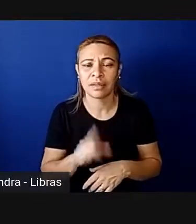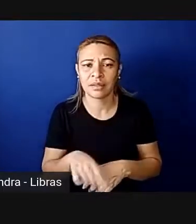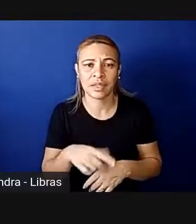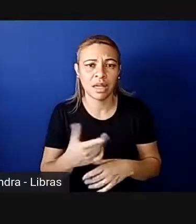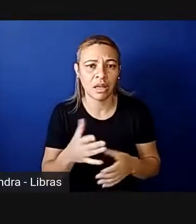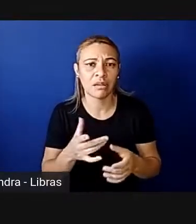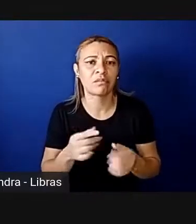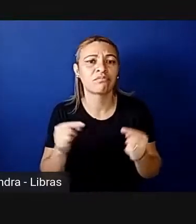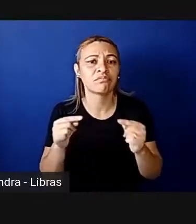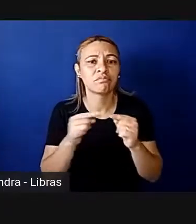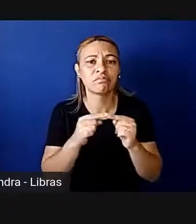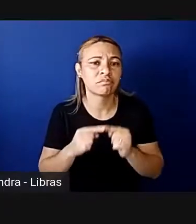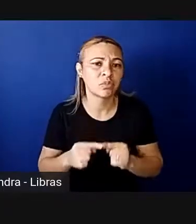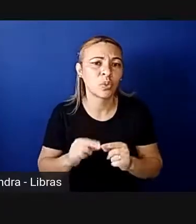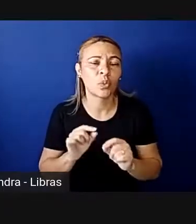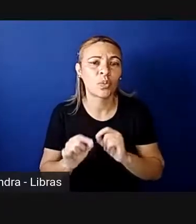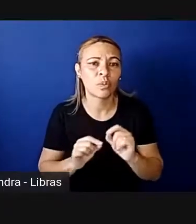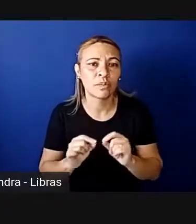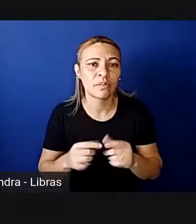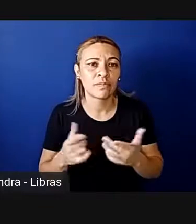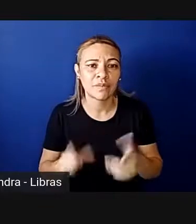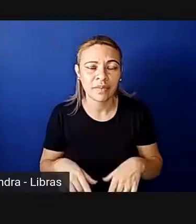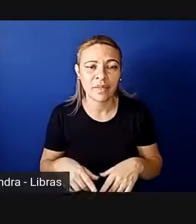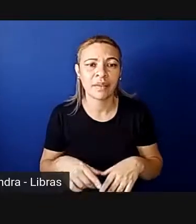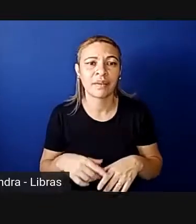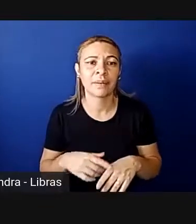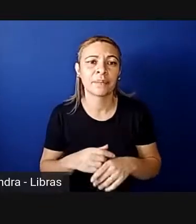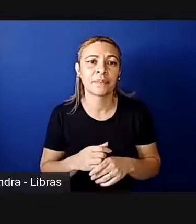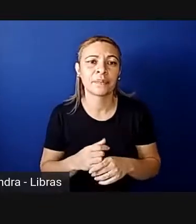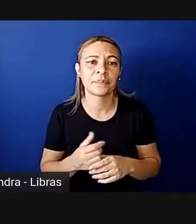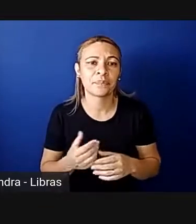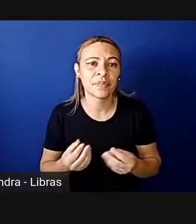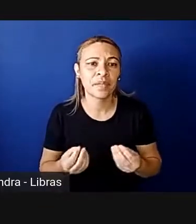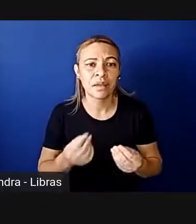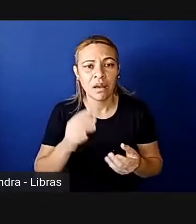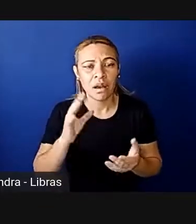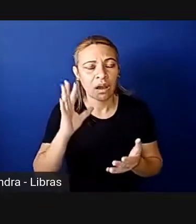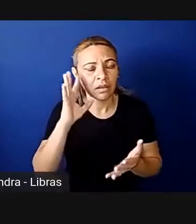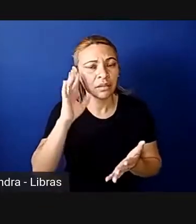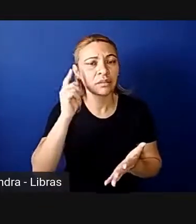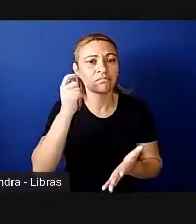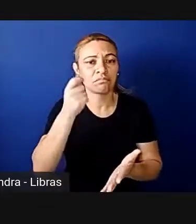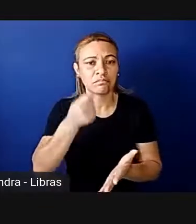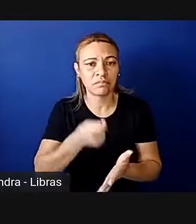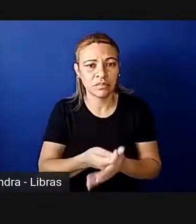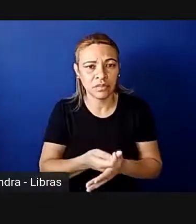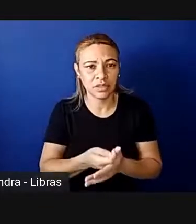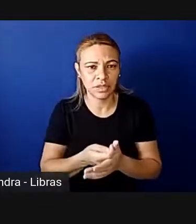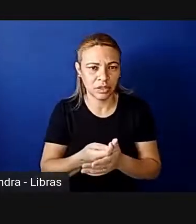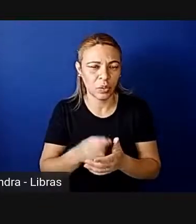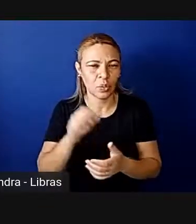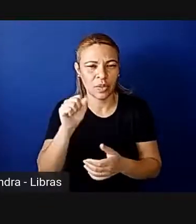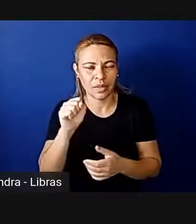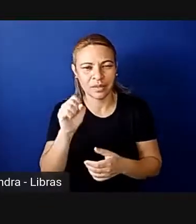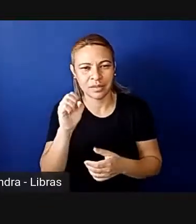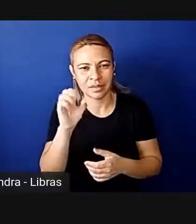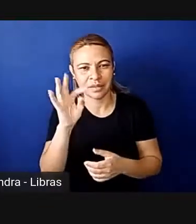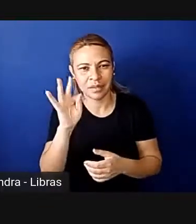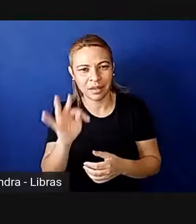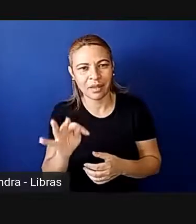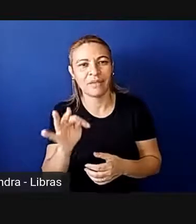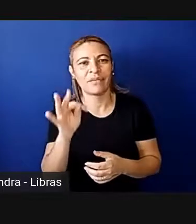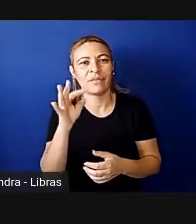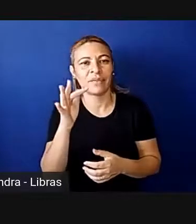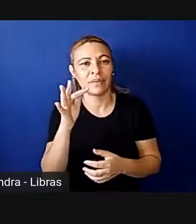associado, né, a essa decisão do Supremo, depois respaldada pelo TSE,